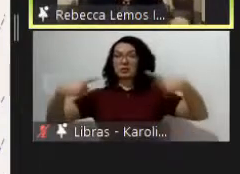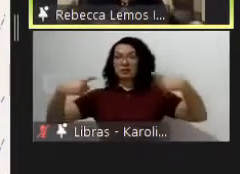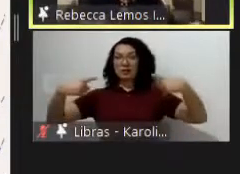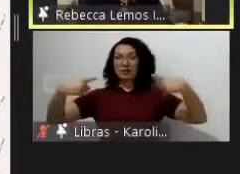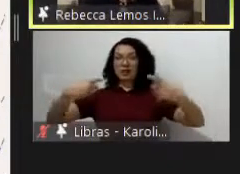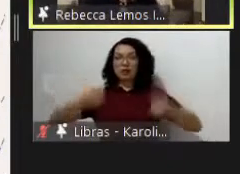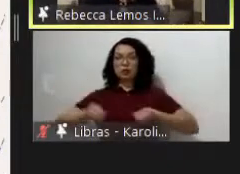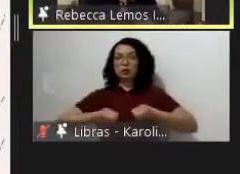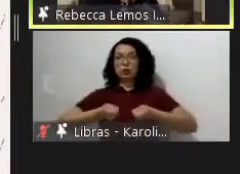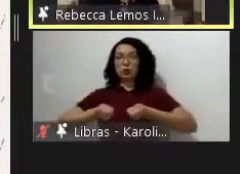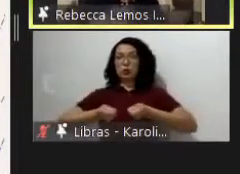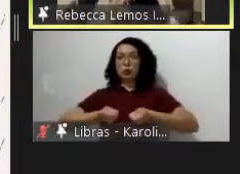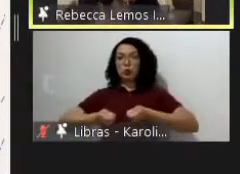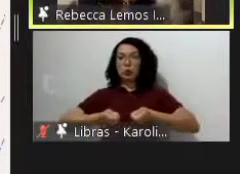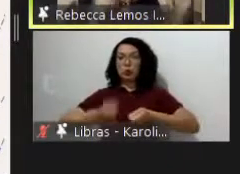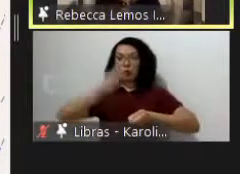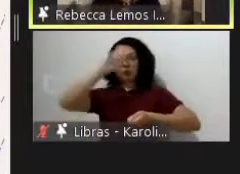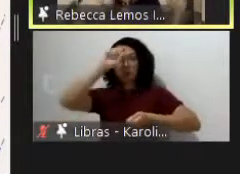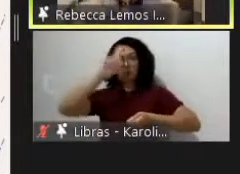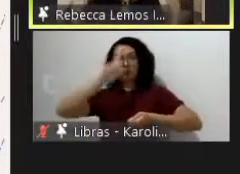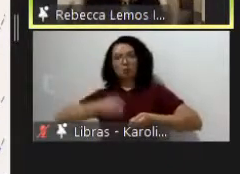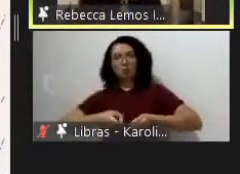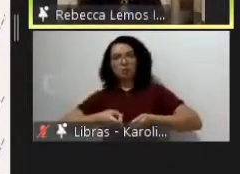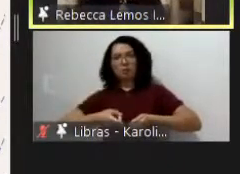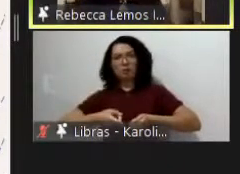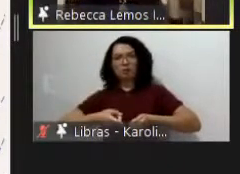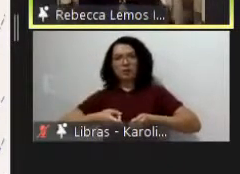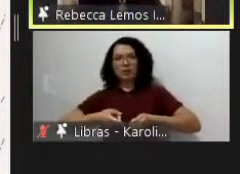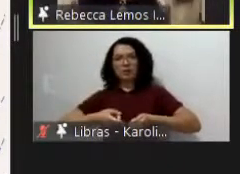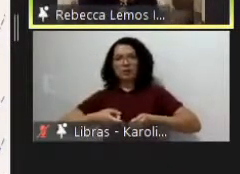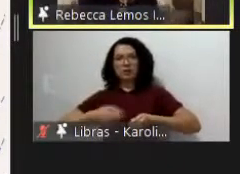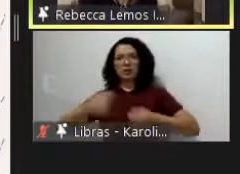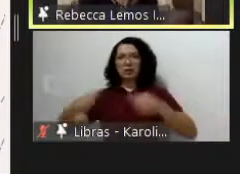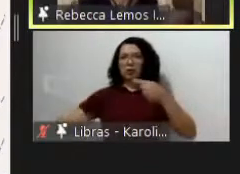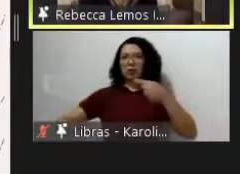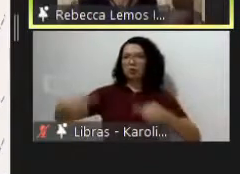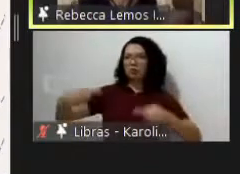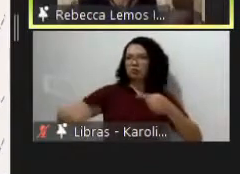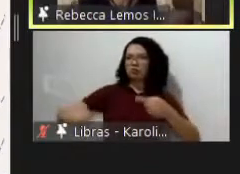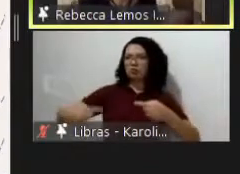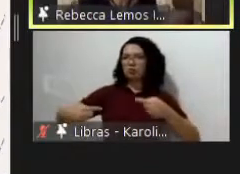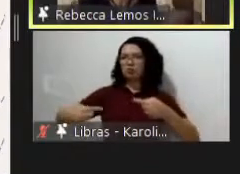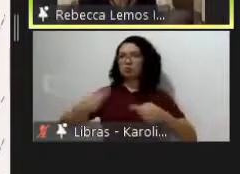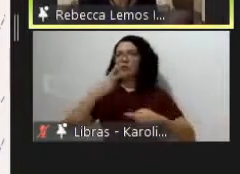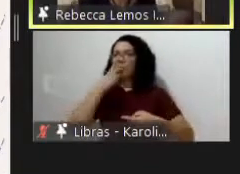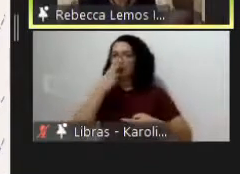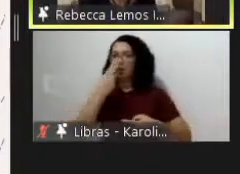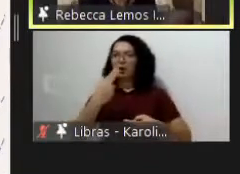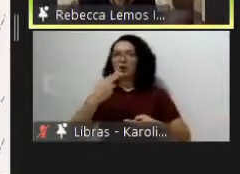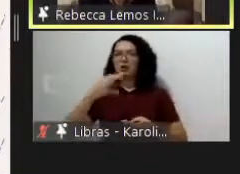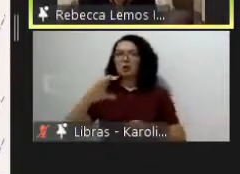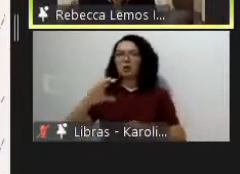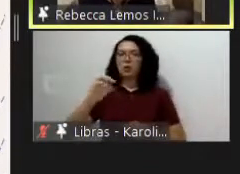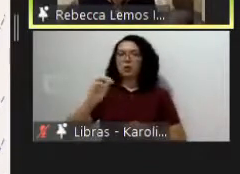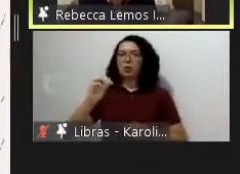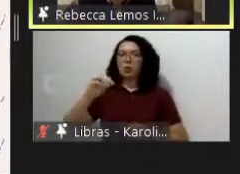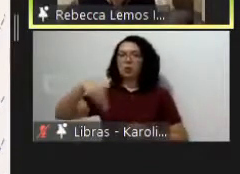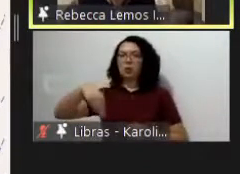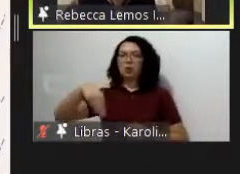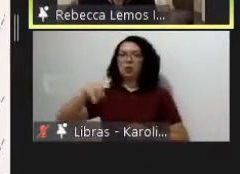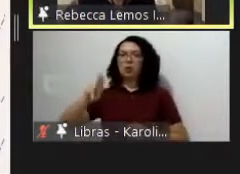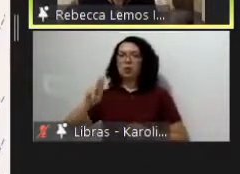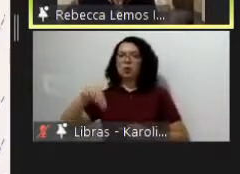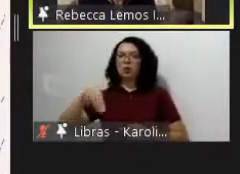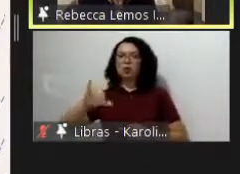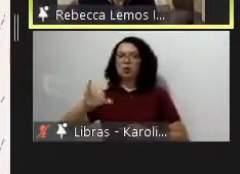dessas diferentes regiões numa luta contra o que seria entendido por eles como comunismo os arestotes tiveram